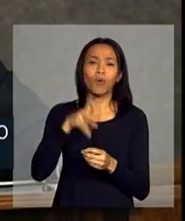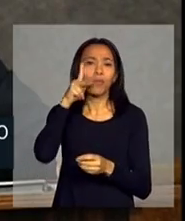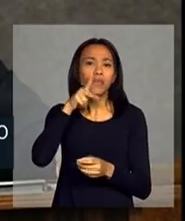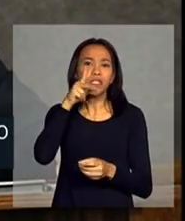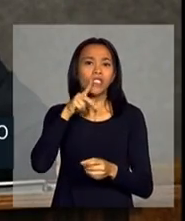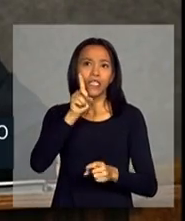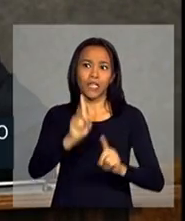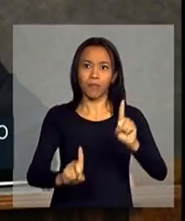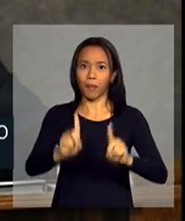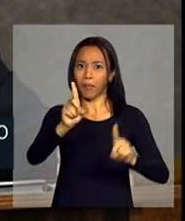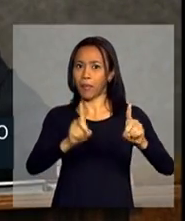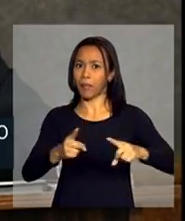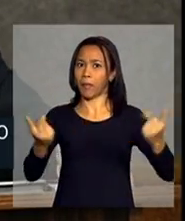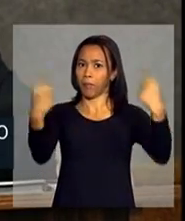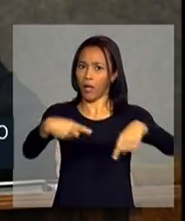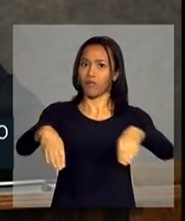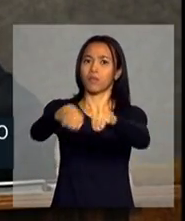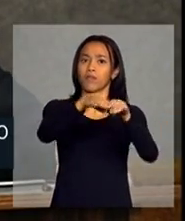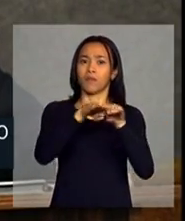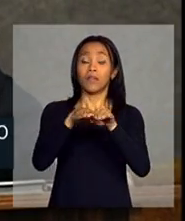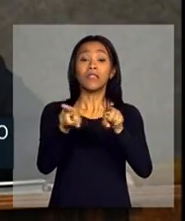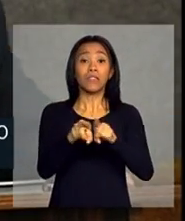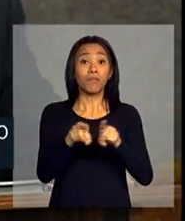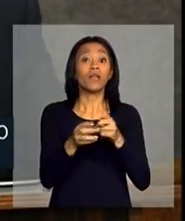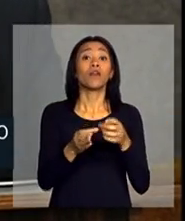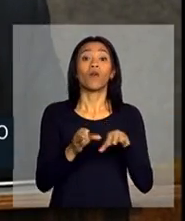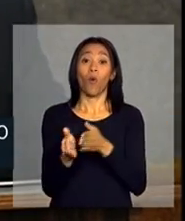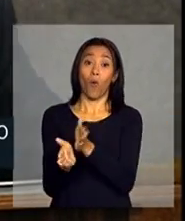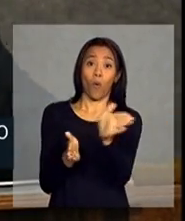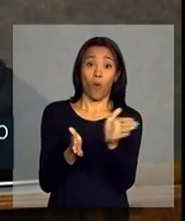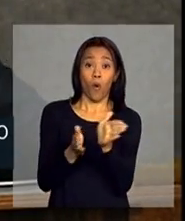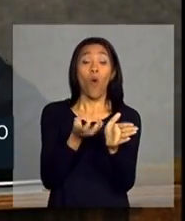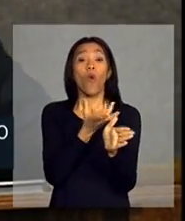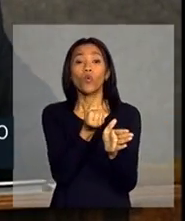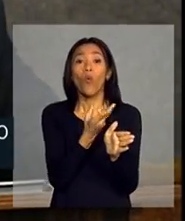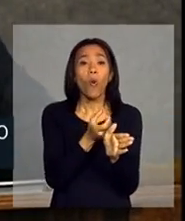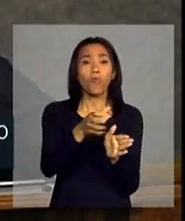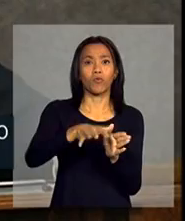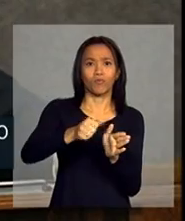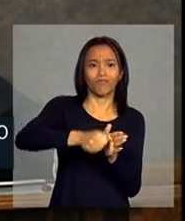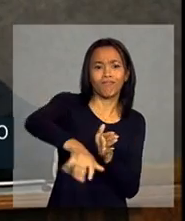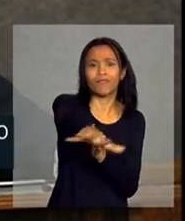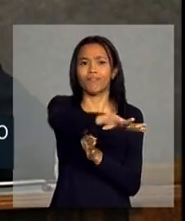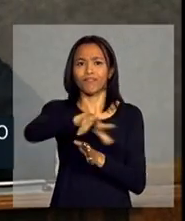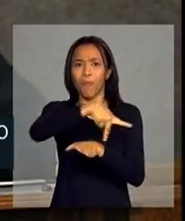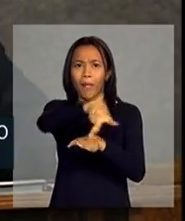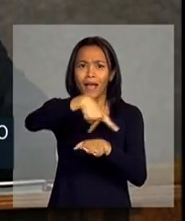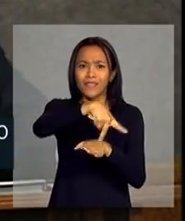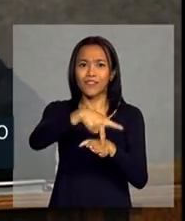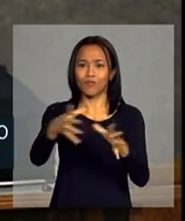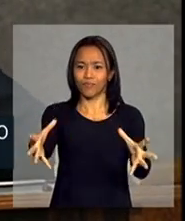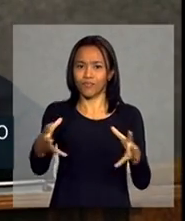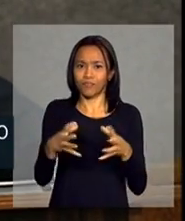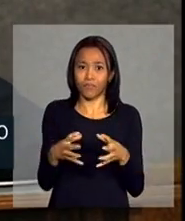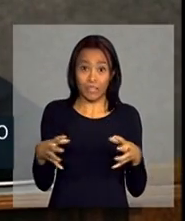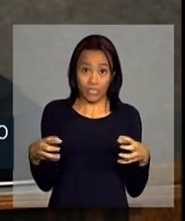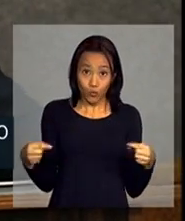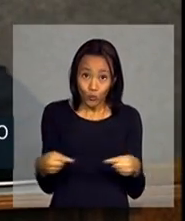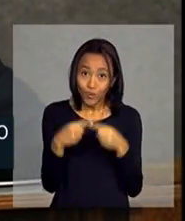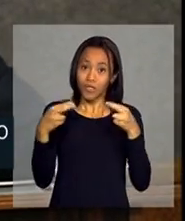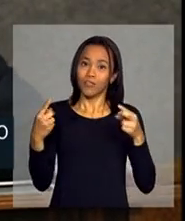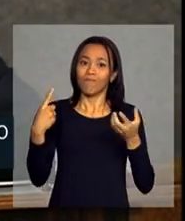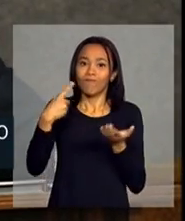e como você integrar o território nessa política de competitividade, quer dizer, então, isso não é nada trivial, esse é um enorme